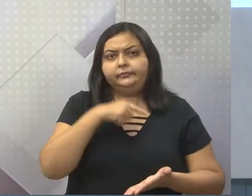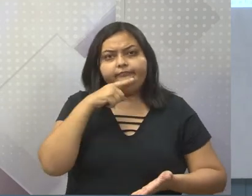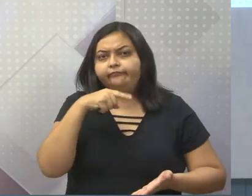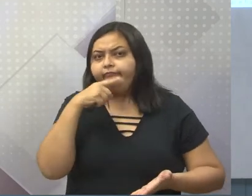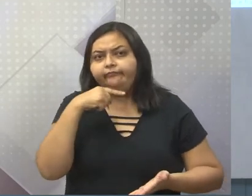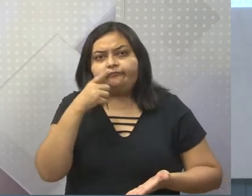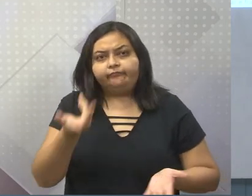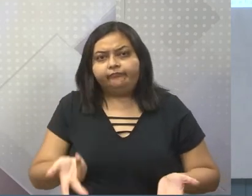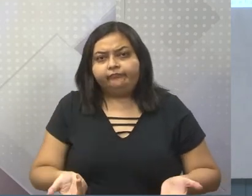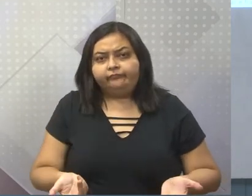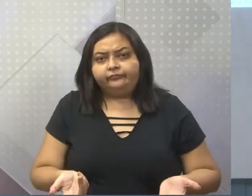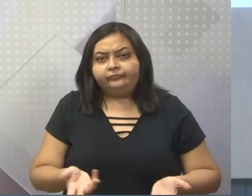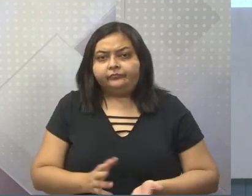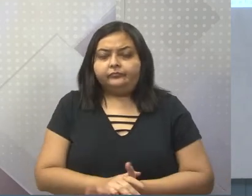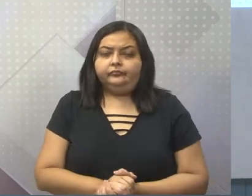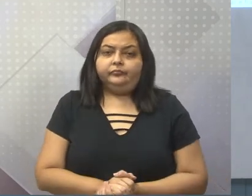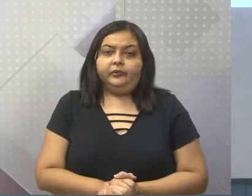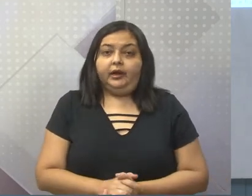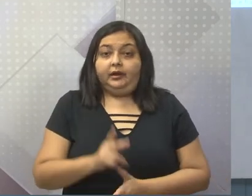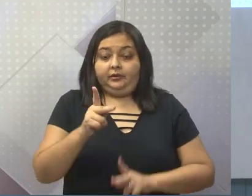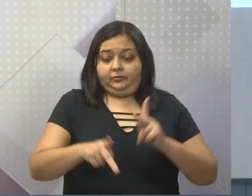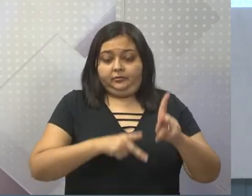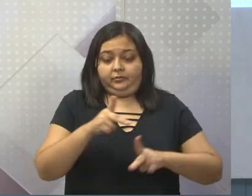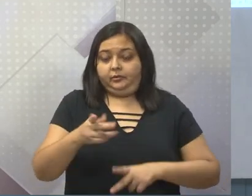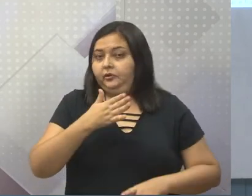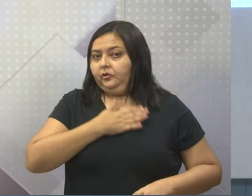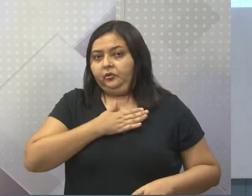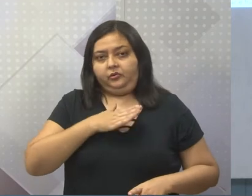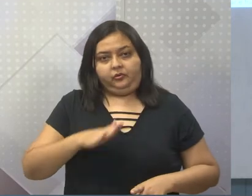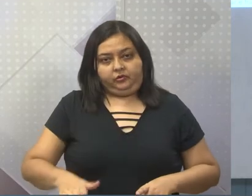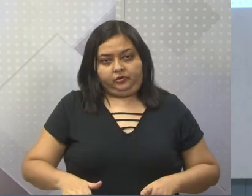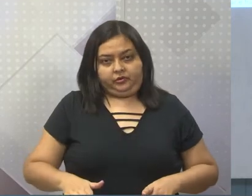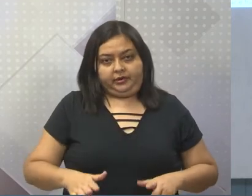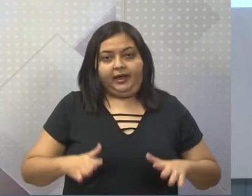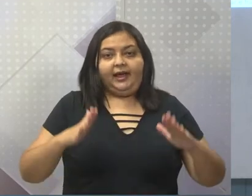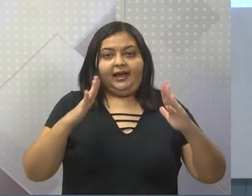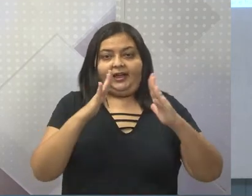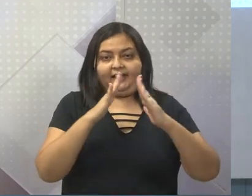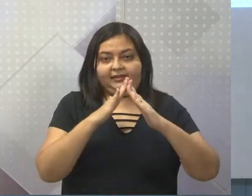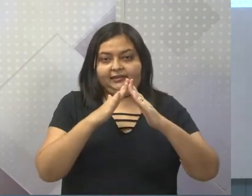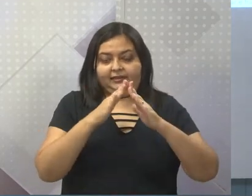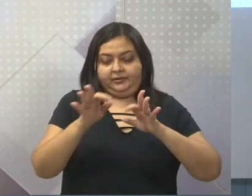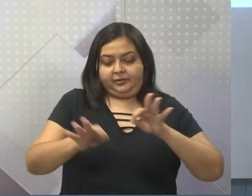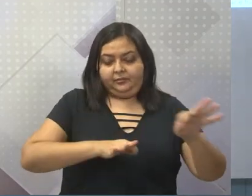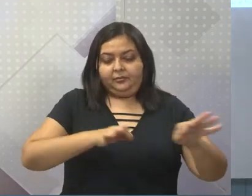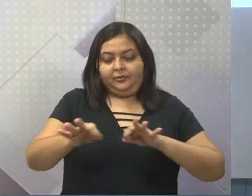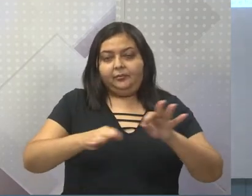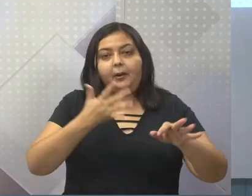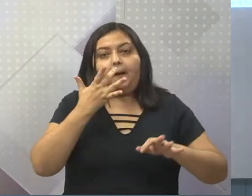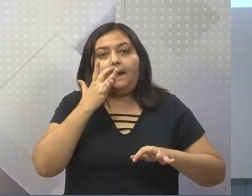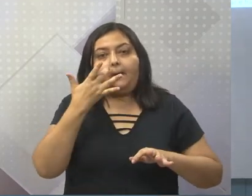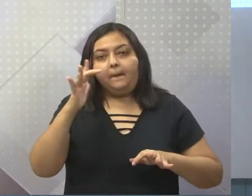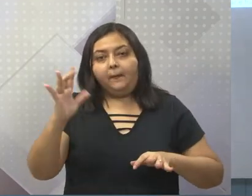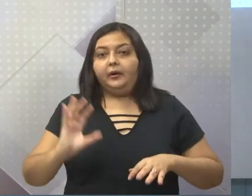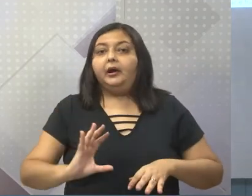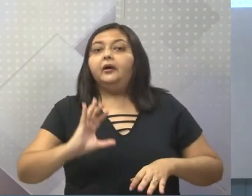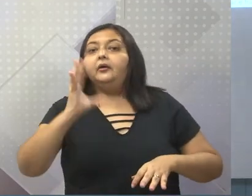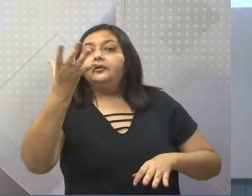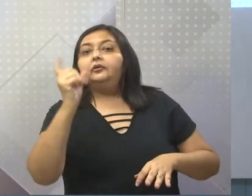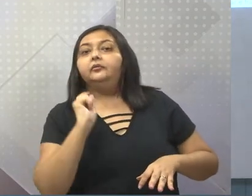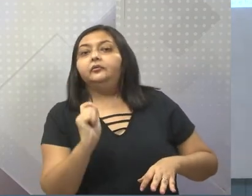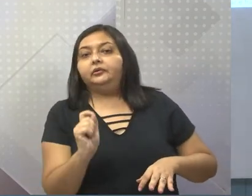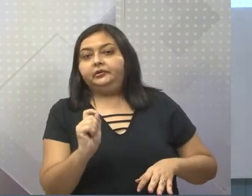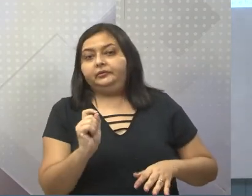Então, outra coisa que as pessoas não gostaram. Por que foi o que aconteceu? Essas casas de fundições, o que é acontecia? Deixa eu dar um exemplo aqui pra vocês.